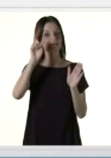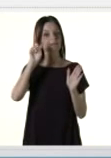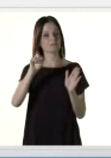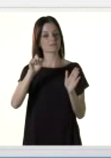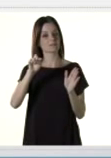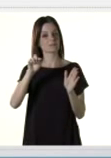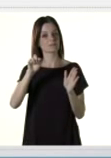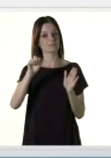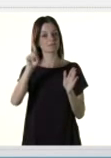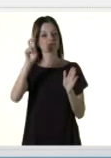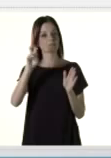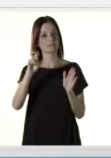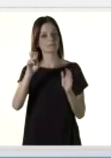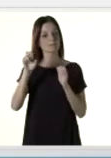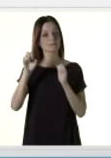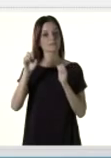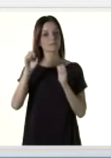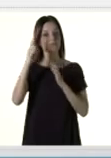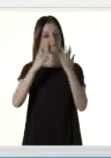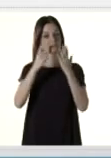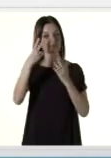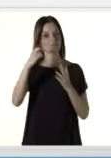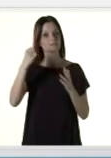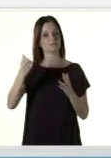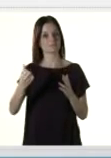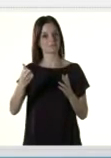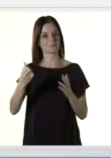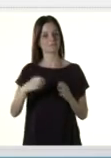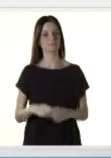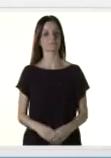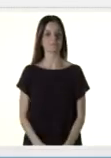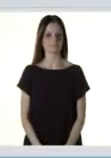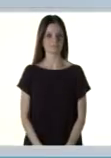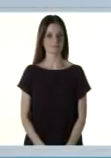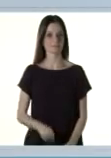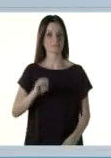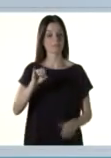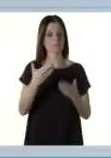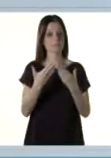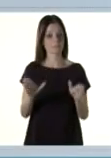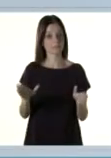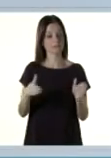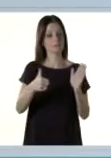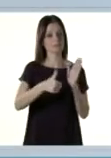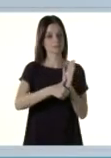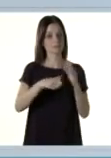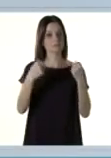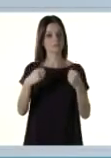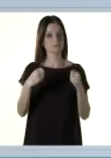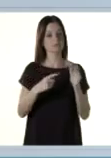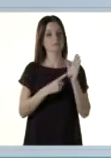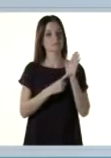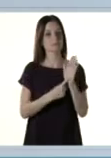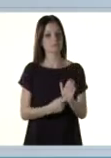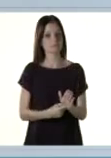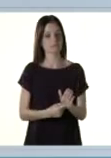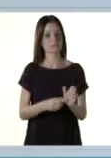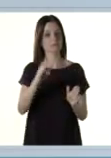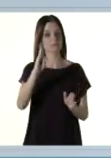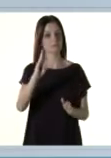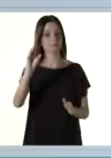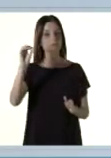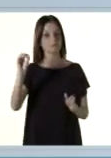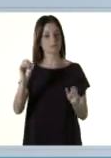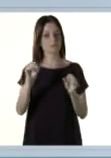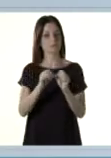.703, de 15 de fevereiro de 2006. Se você perder o documento, precisa apresentar